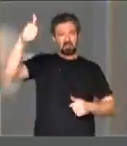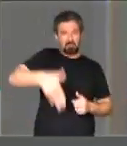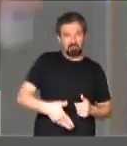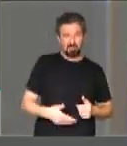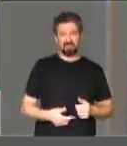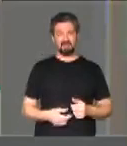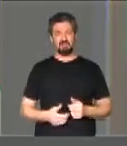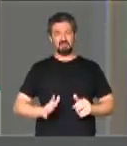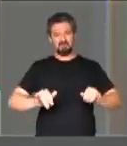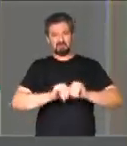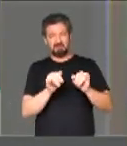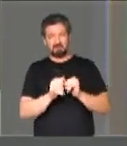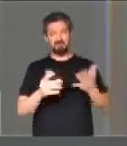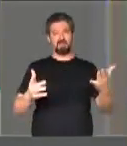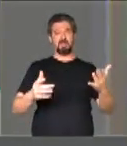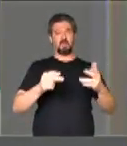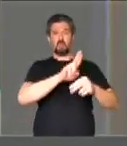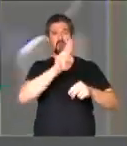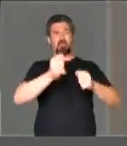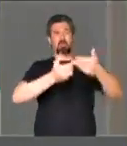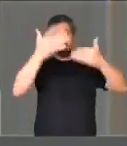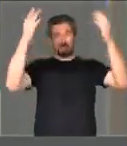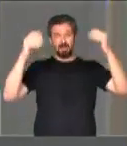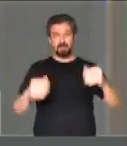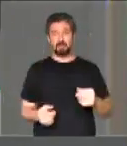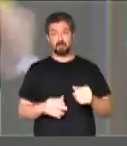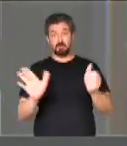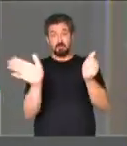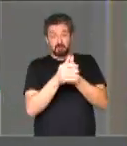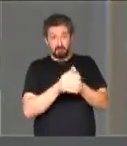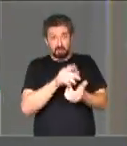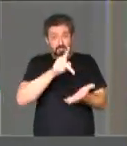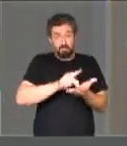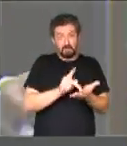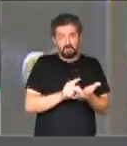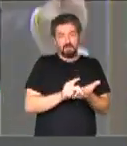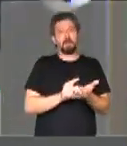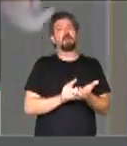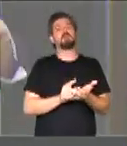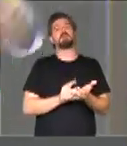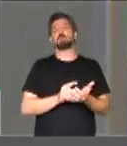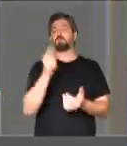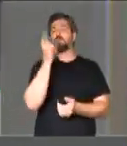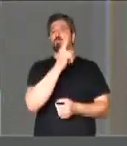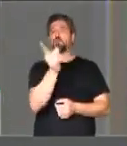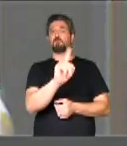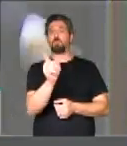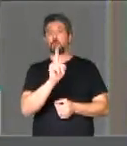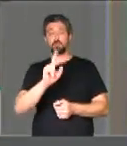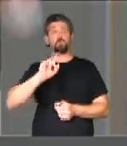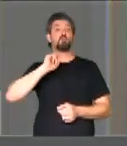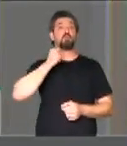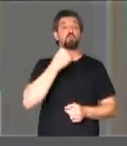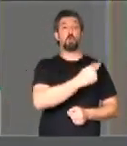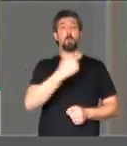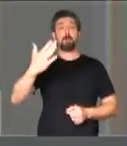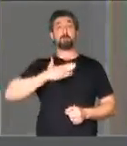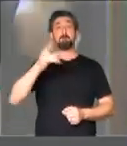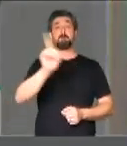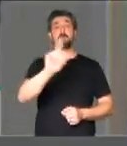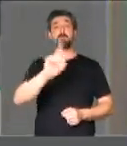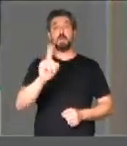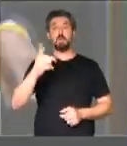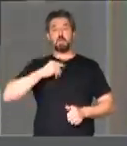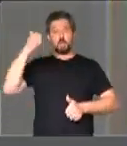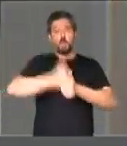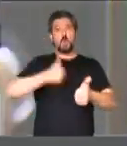mequetrefe, xing-ling, xazã, que esconde a verdade, vocês não vão conseguir, é, denigrir, a minha imagem,